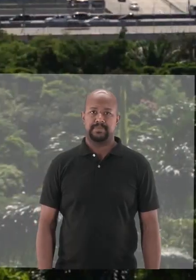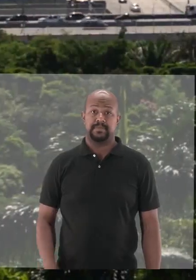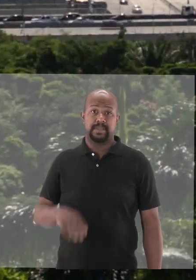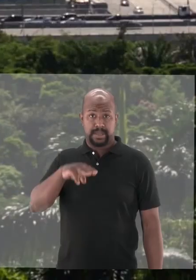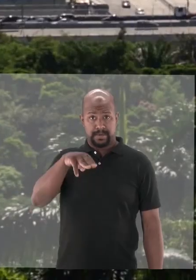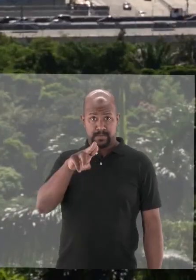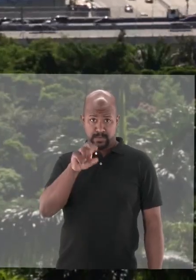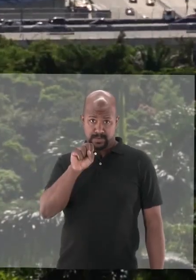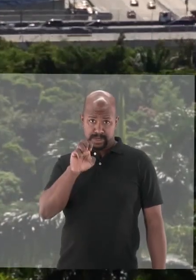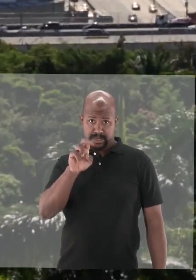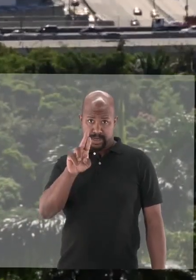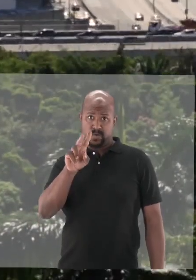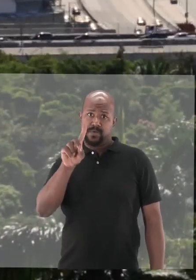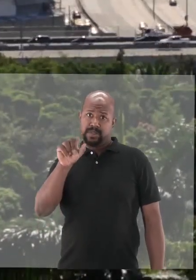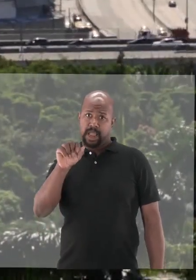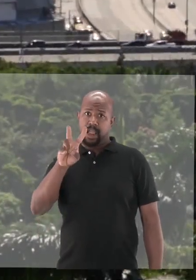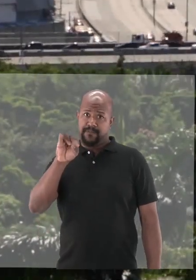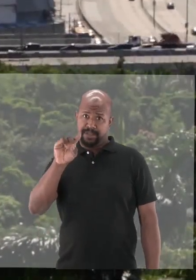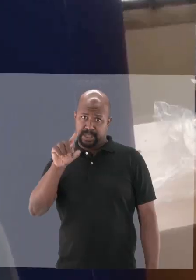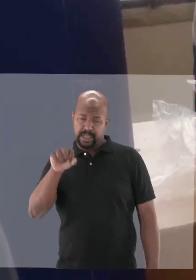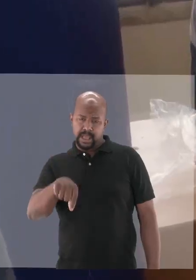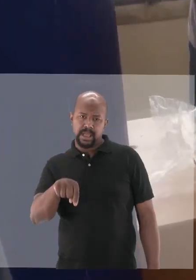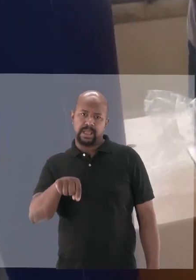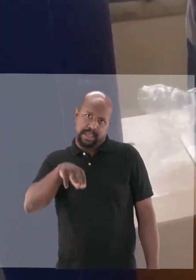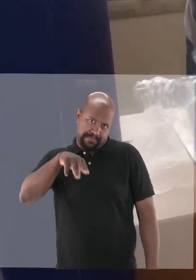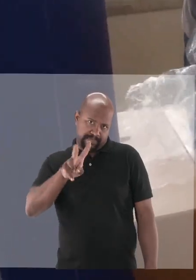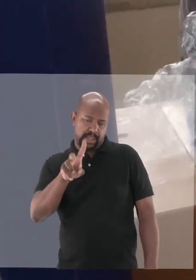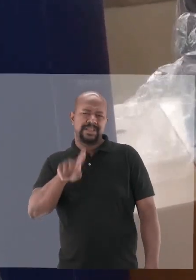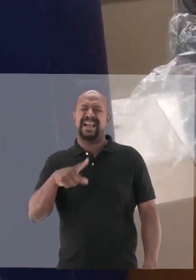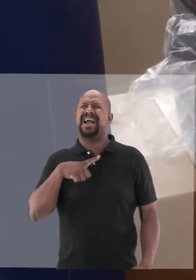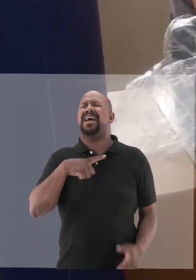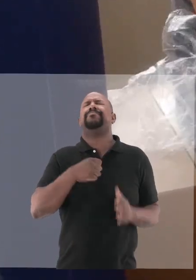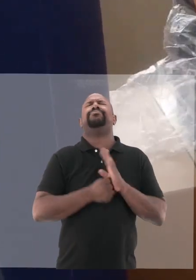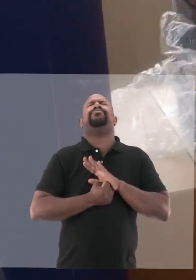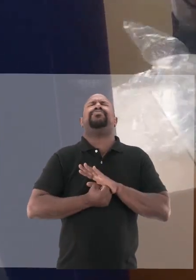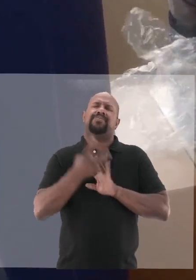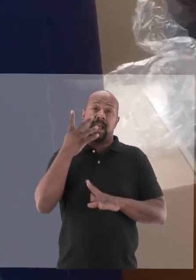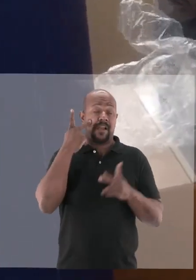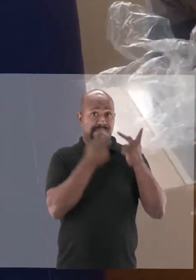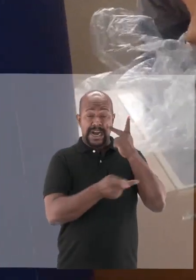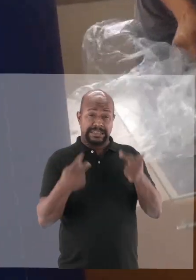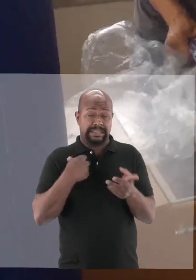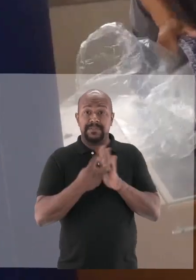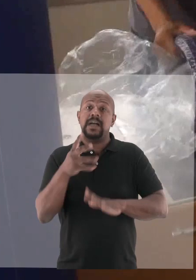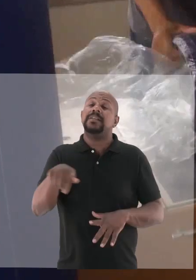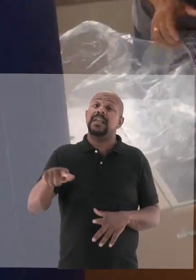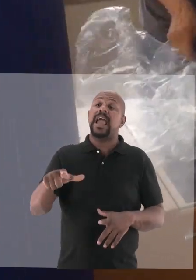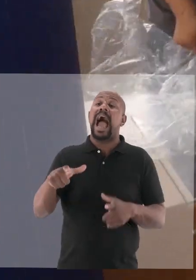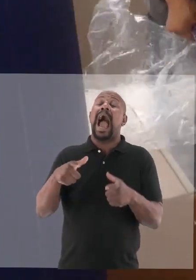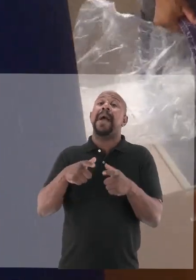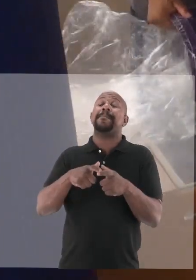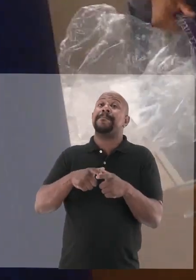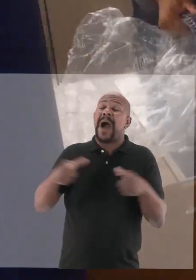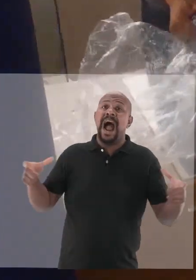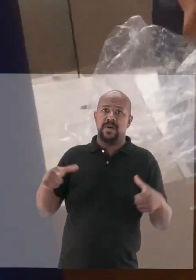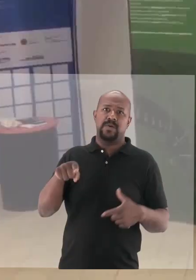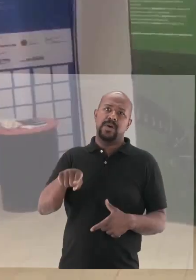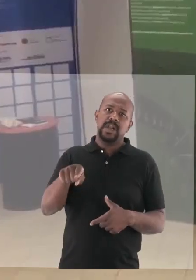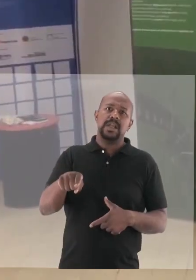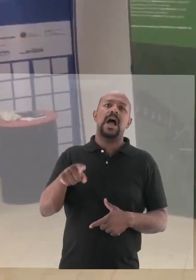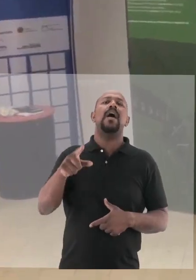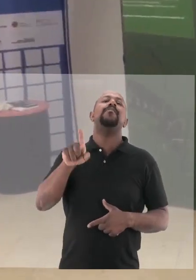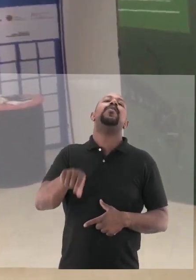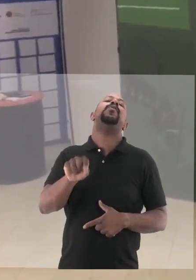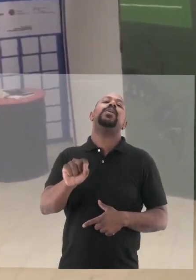O Museu da Vida já recebeu milhões de visitantes e mais da metade desses visitantes foram atingidos através